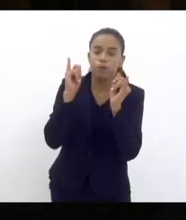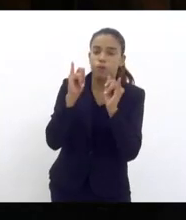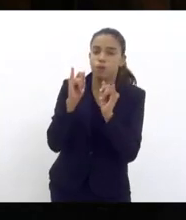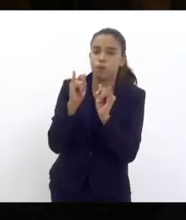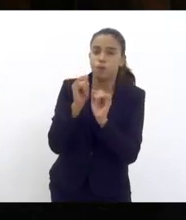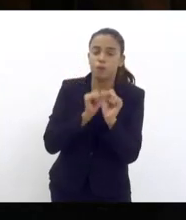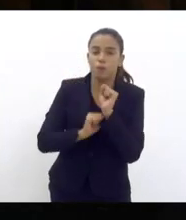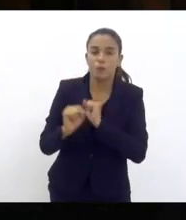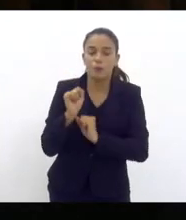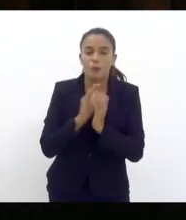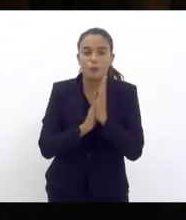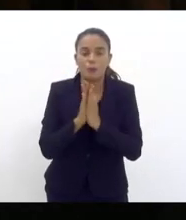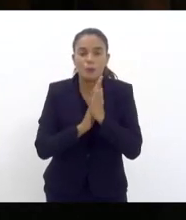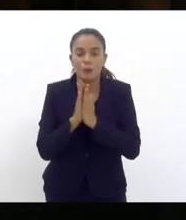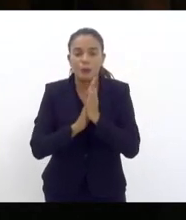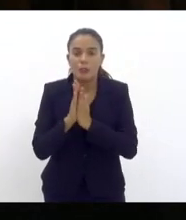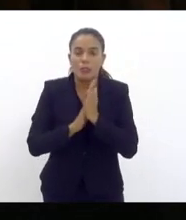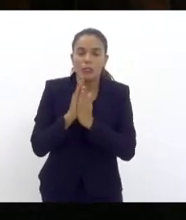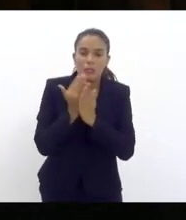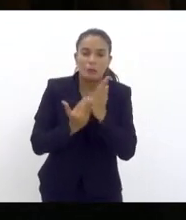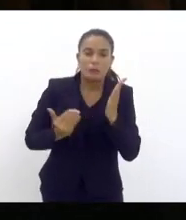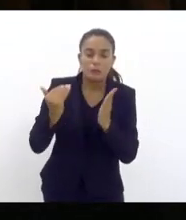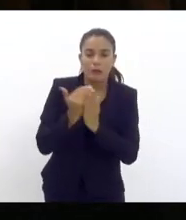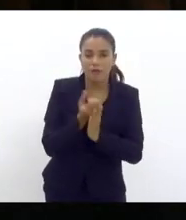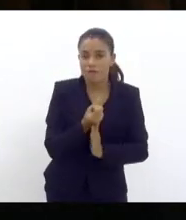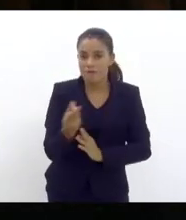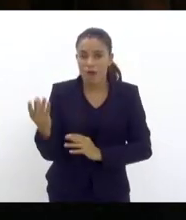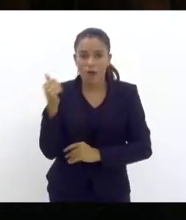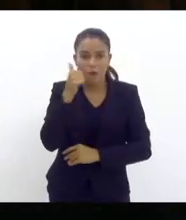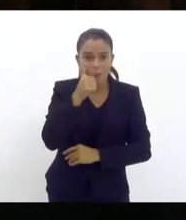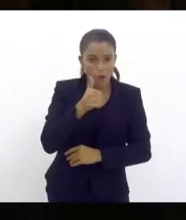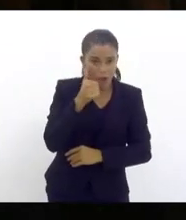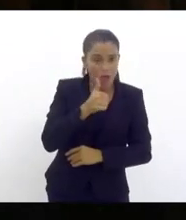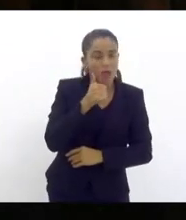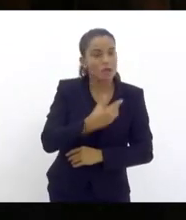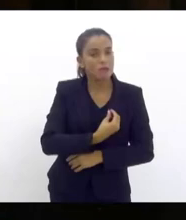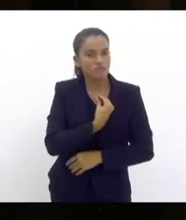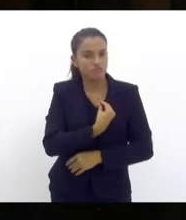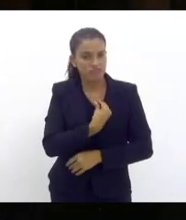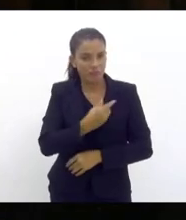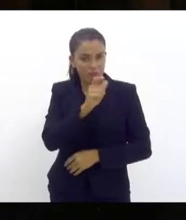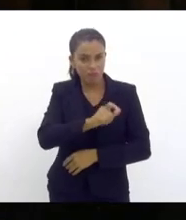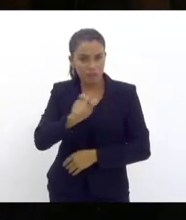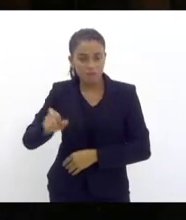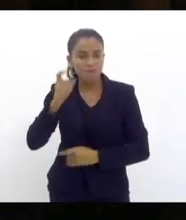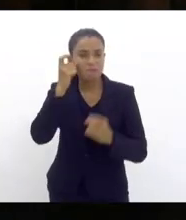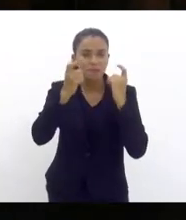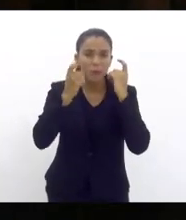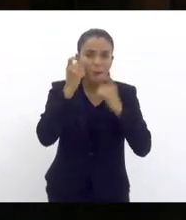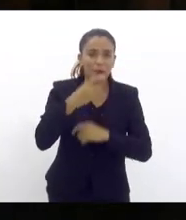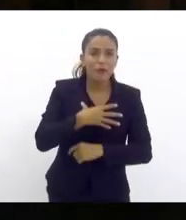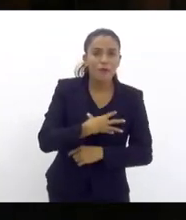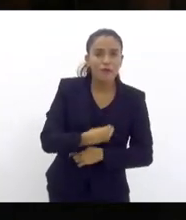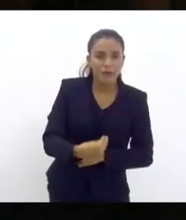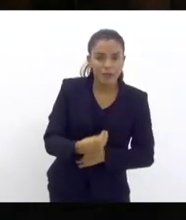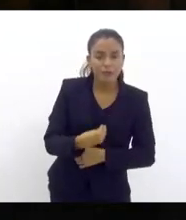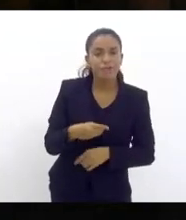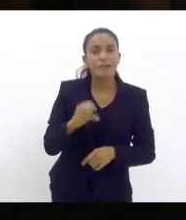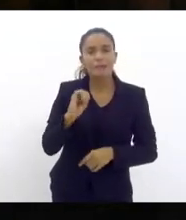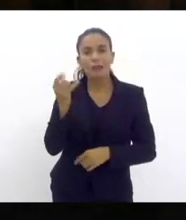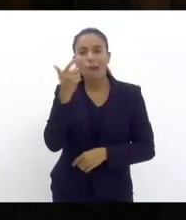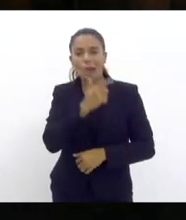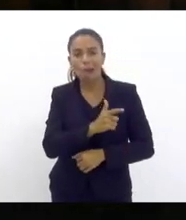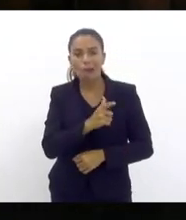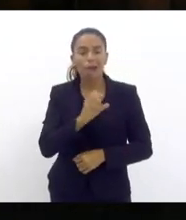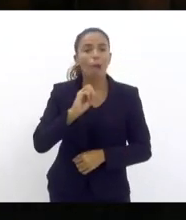crises de ansiedade, porque muitas das mulheres que ali estavam preocupadas com os seus filhos, se conseguiram ou não